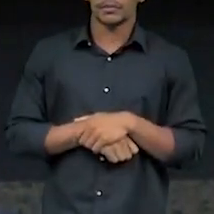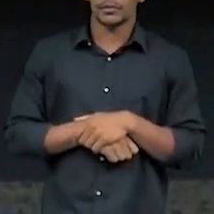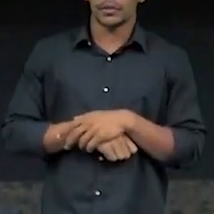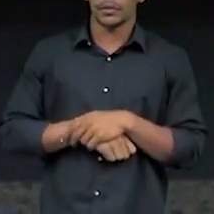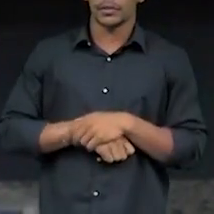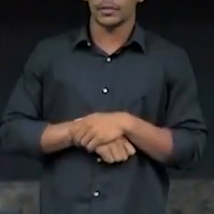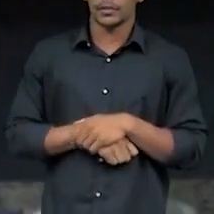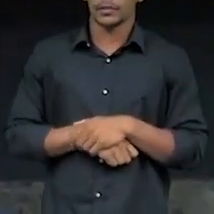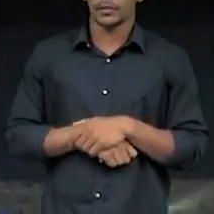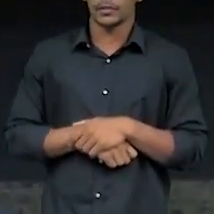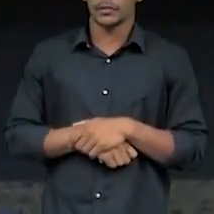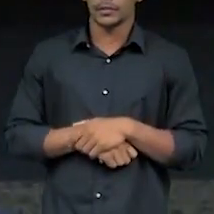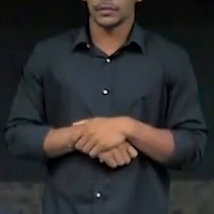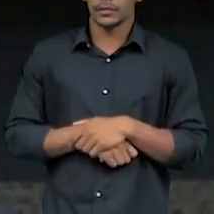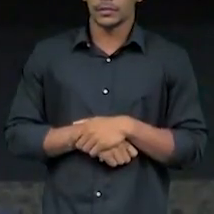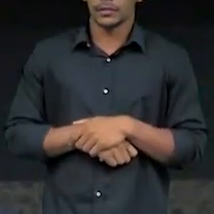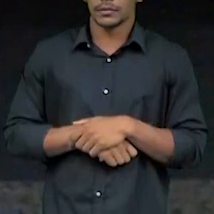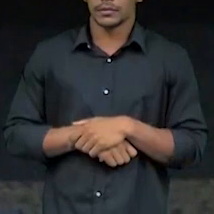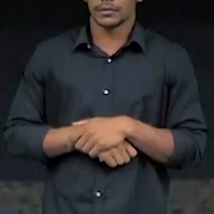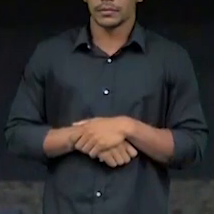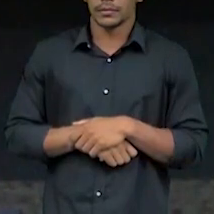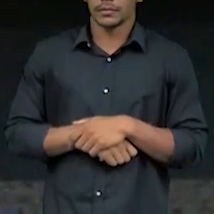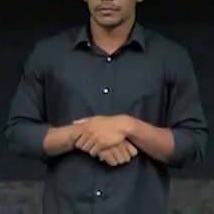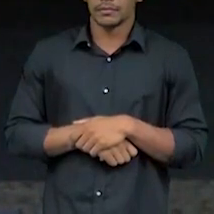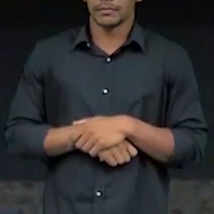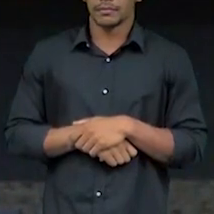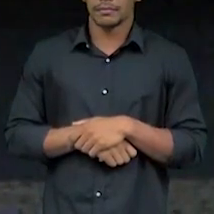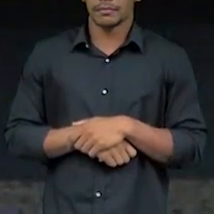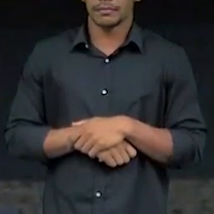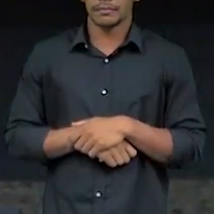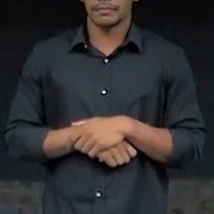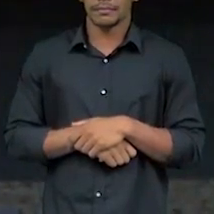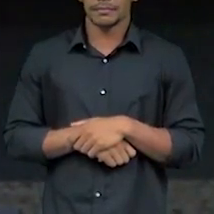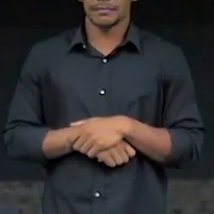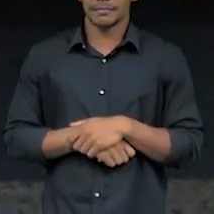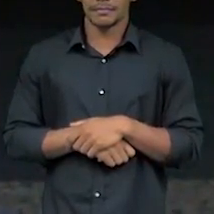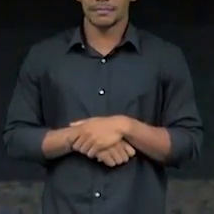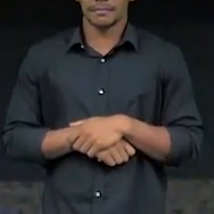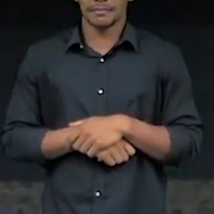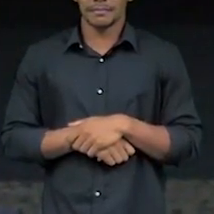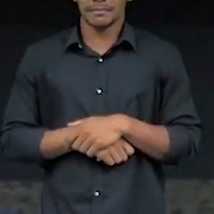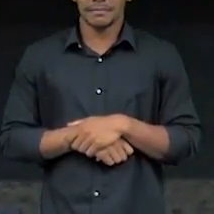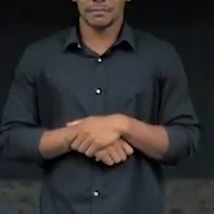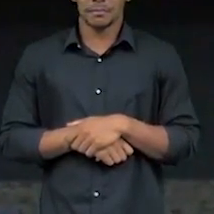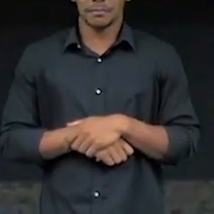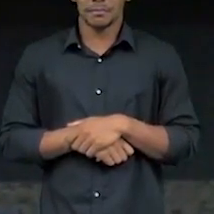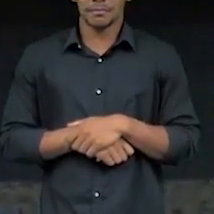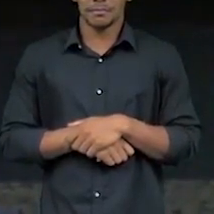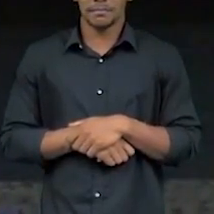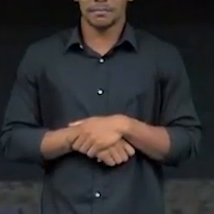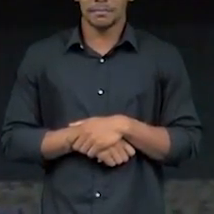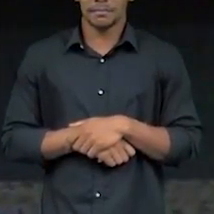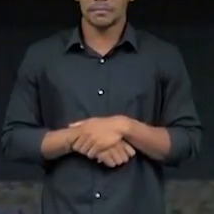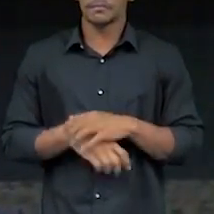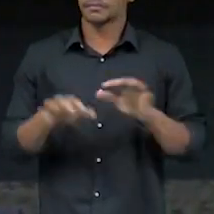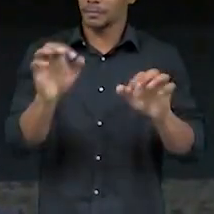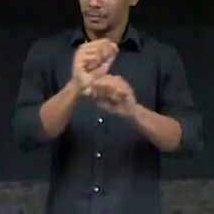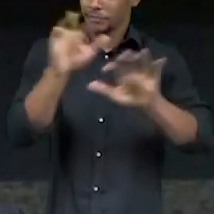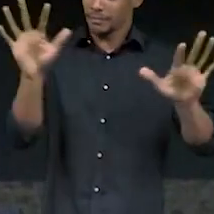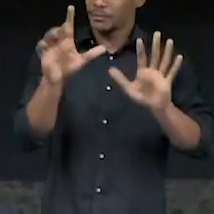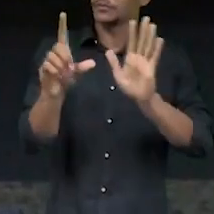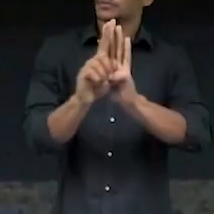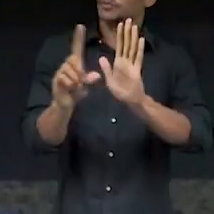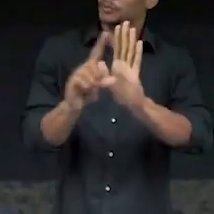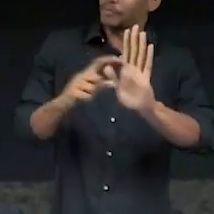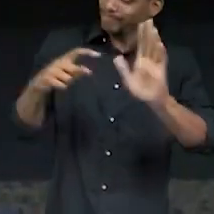prazo de 30 dias, e para o incremento do novo valor de vencimentos na aposentadoria, deixando claro e expresso na lei